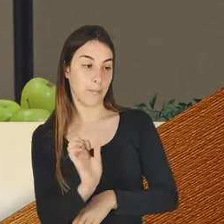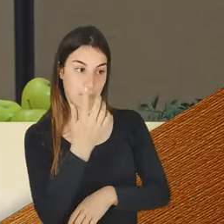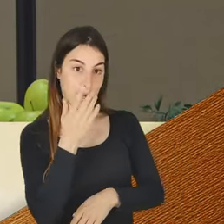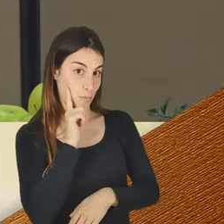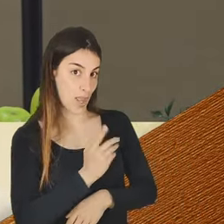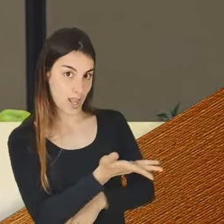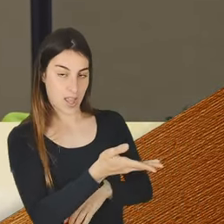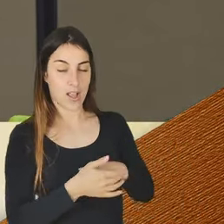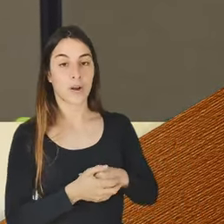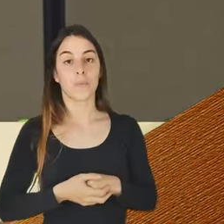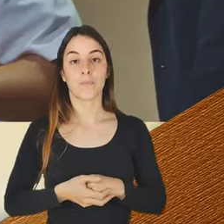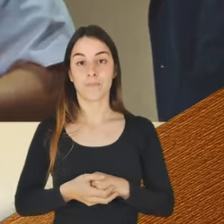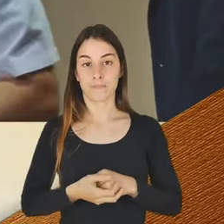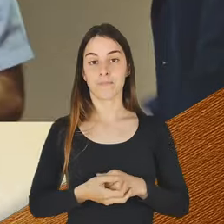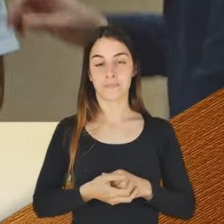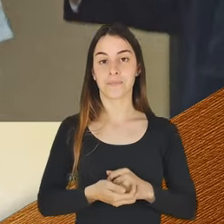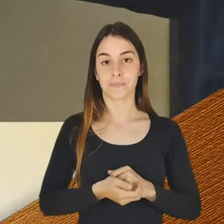E agora aqui para este...